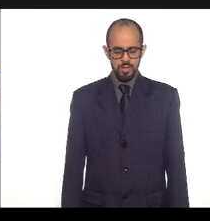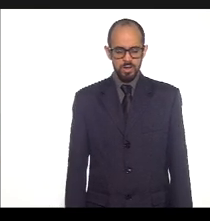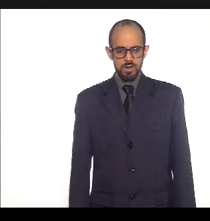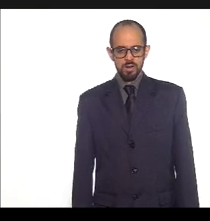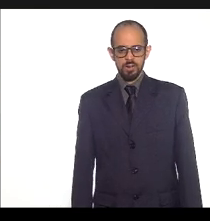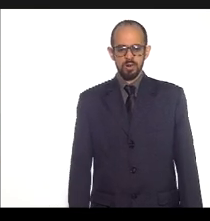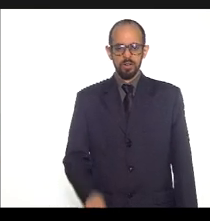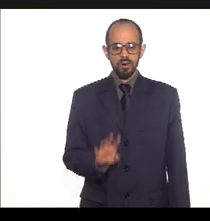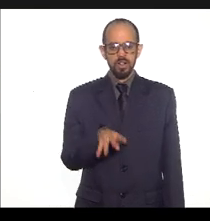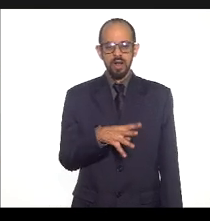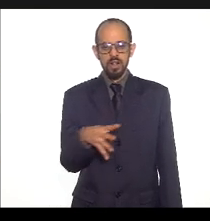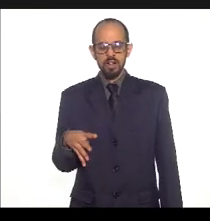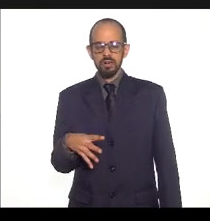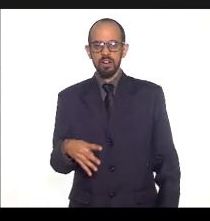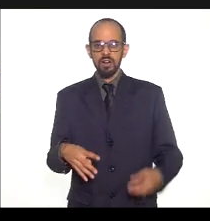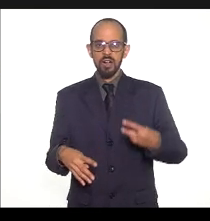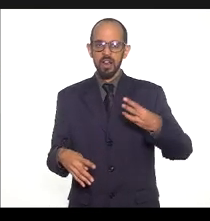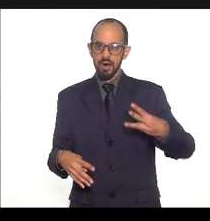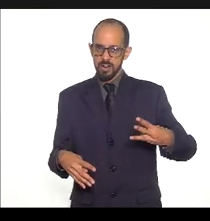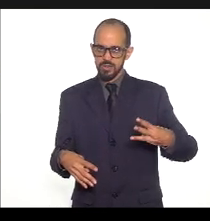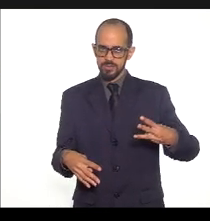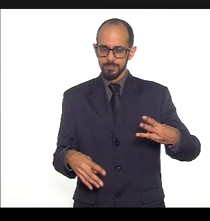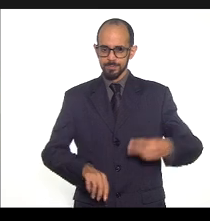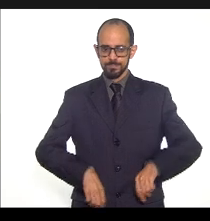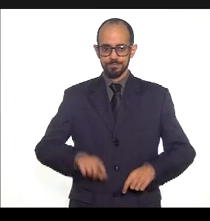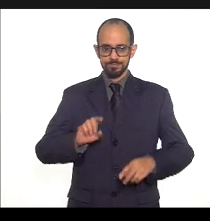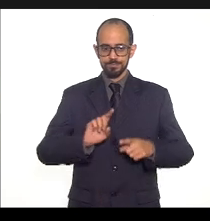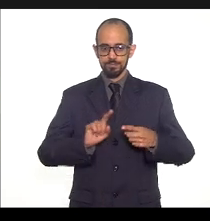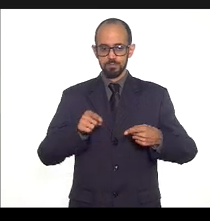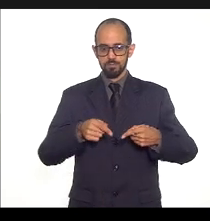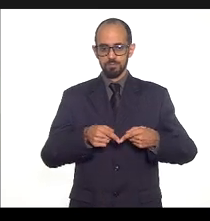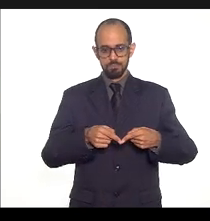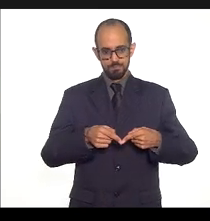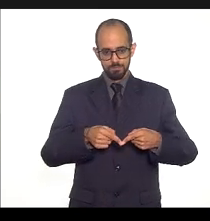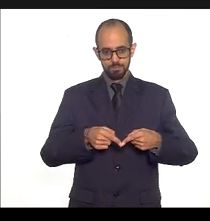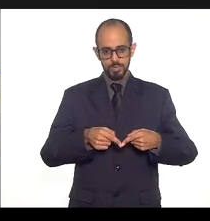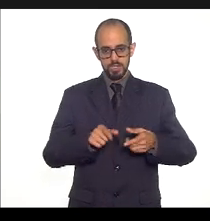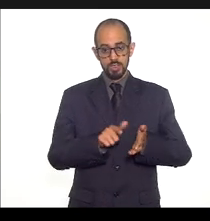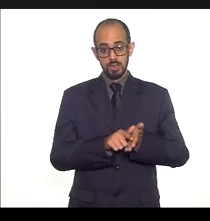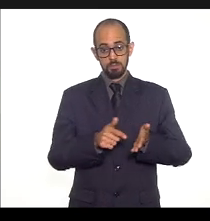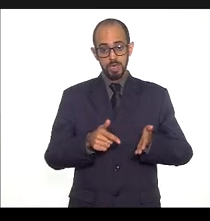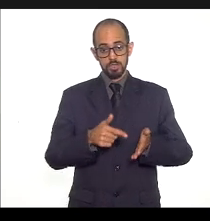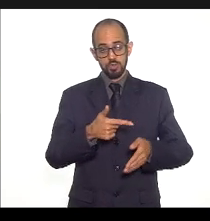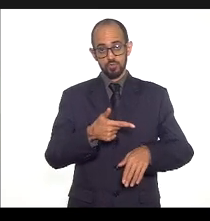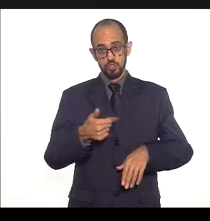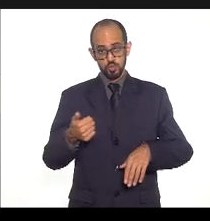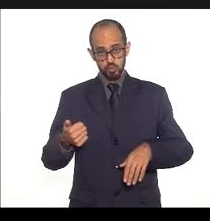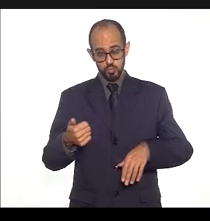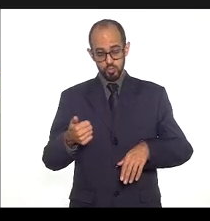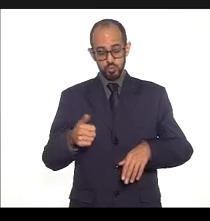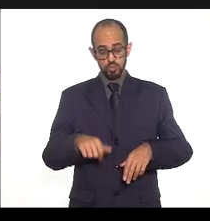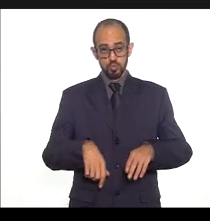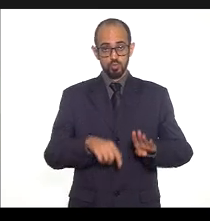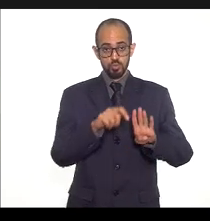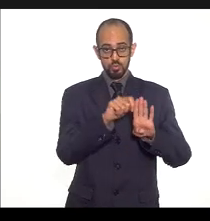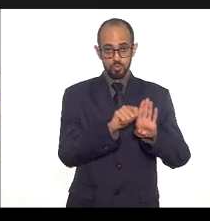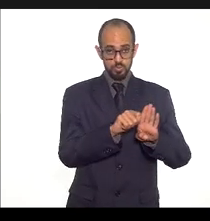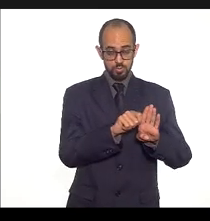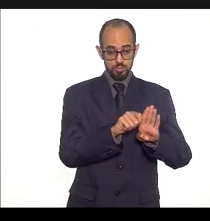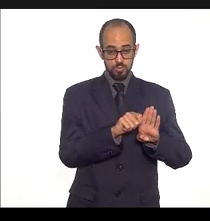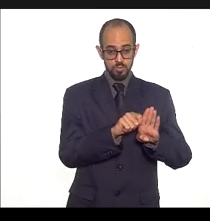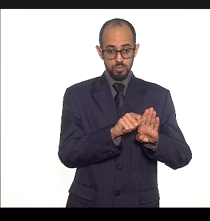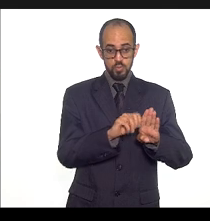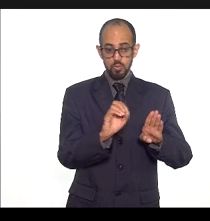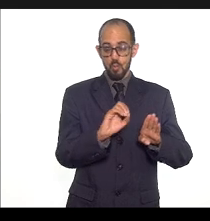tabela 3 tabela percentual de alcance das metas programadas na diretriz 3 da Paz 2021 referência ao primeiro quadrimestre do ano de nenhuma